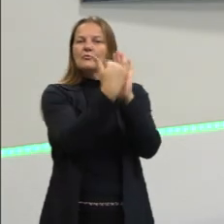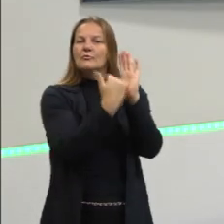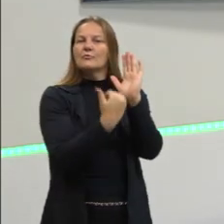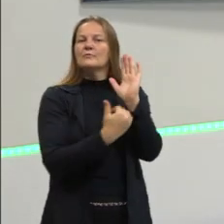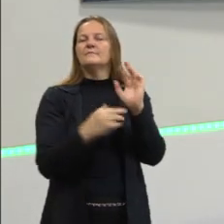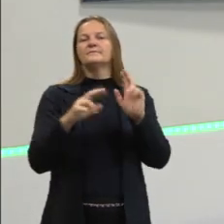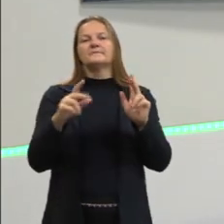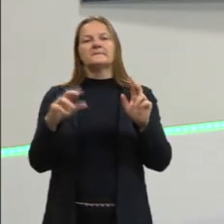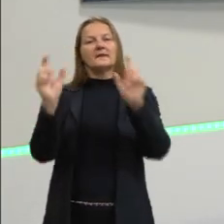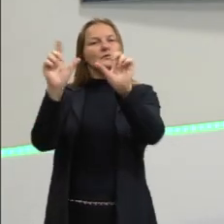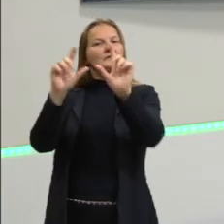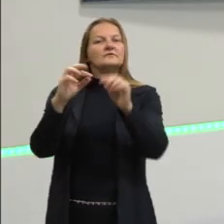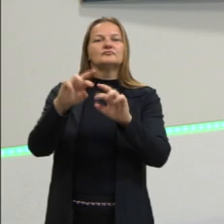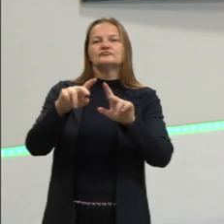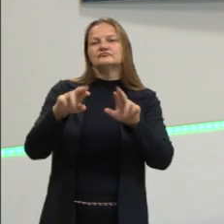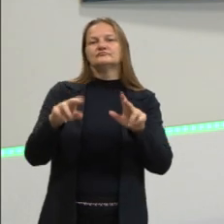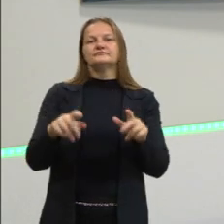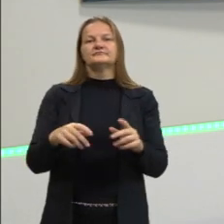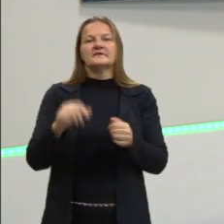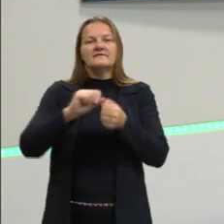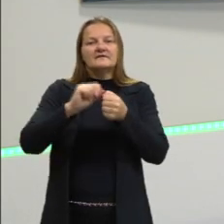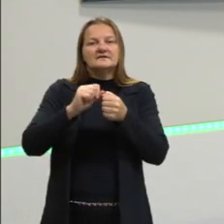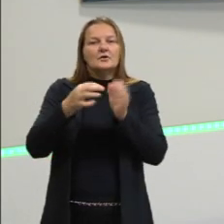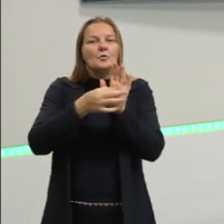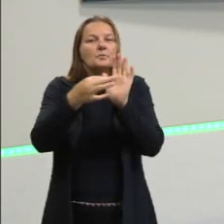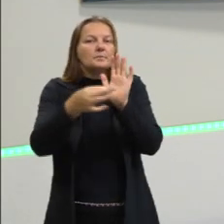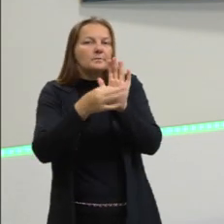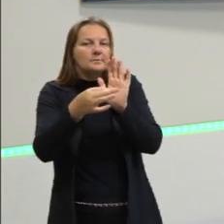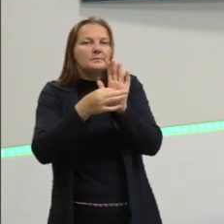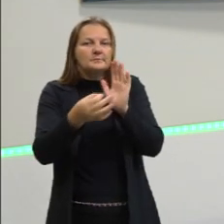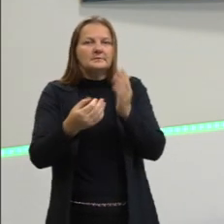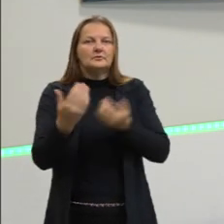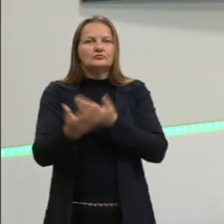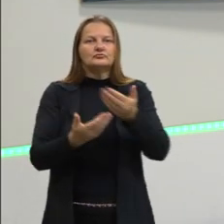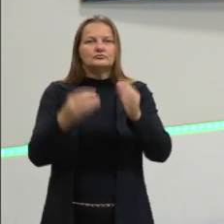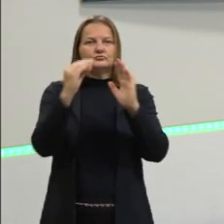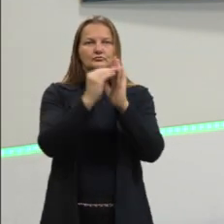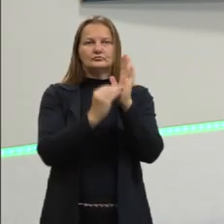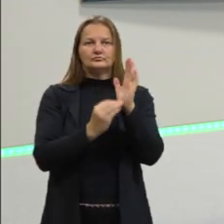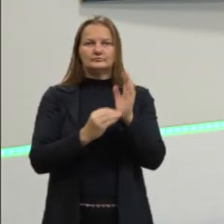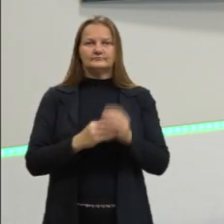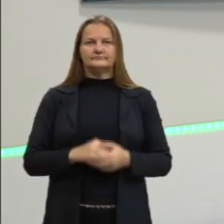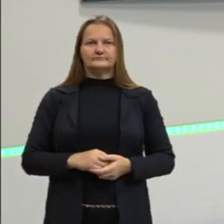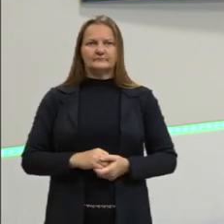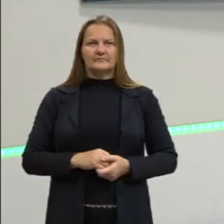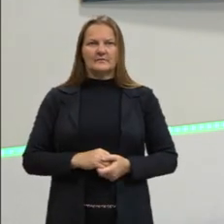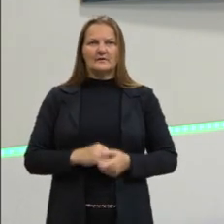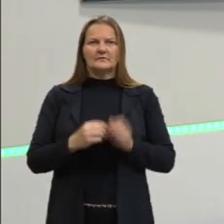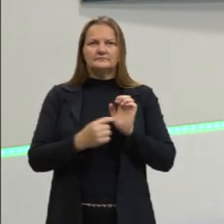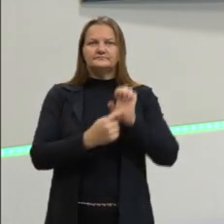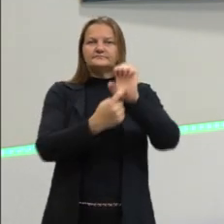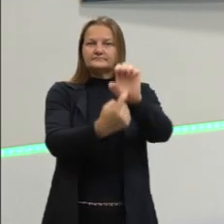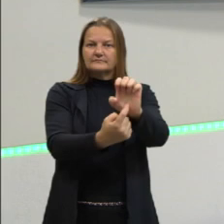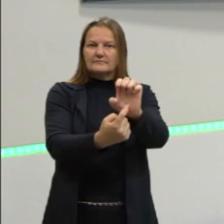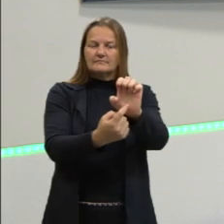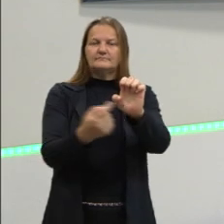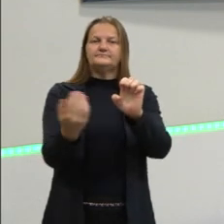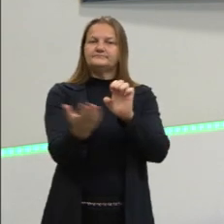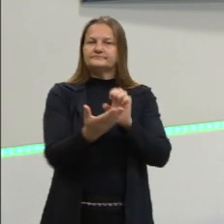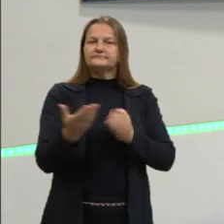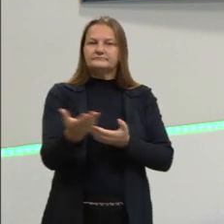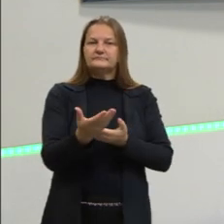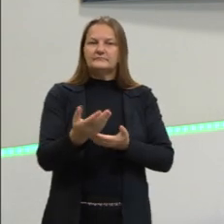assim, que vai fazer, ele vai trazer a sua opinião, vai expor e trazer a sua opinião